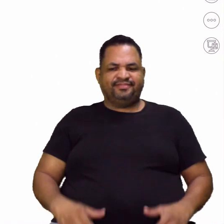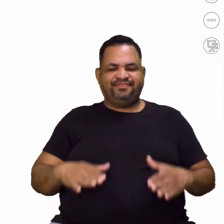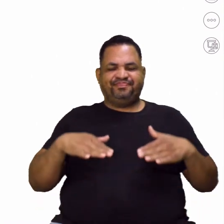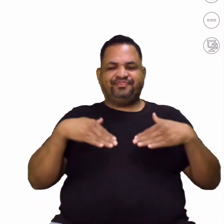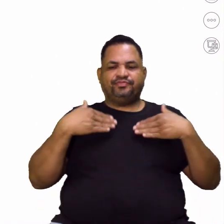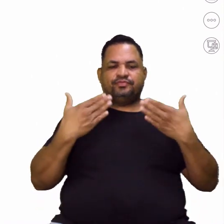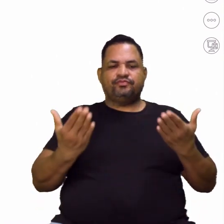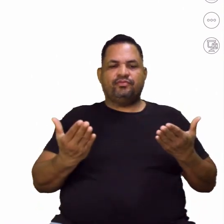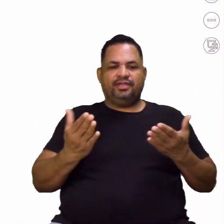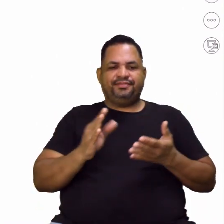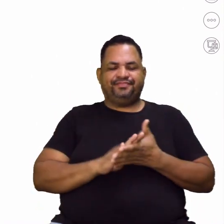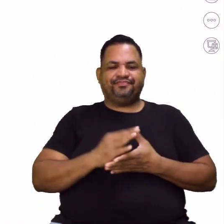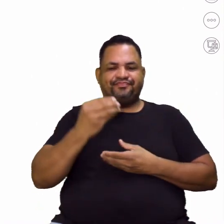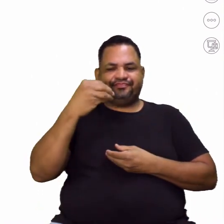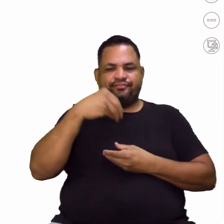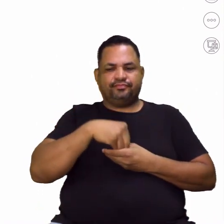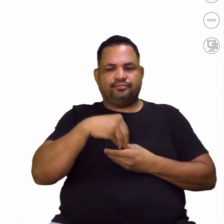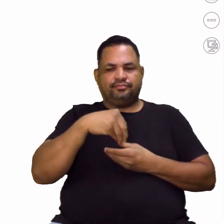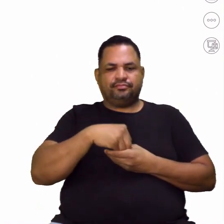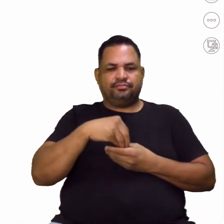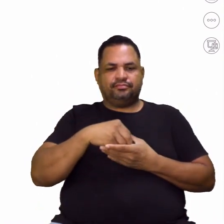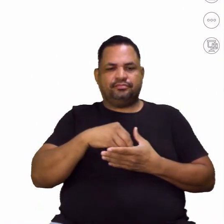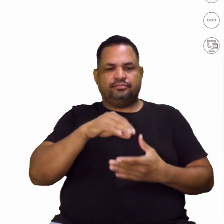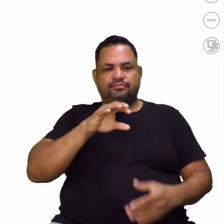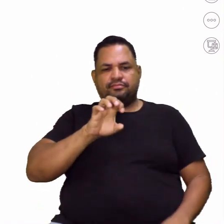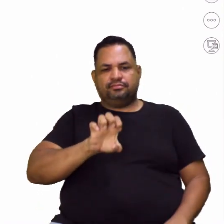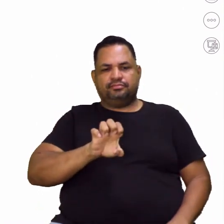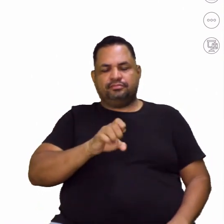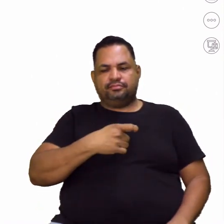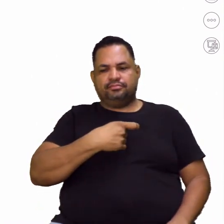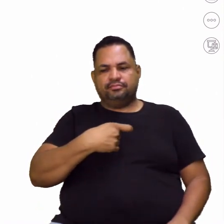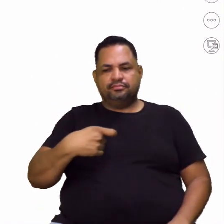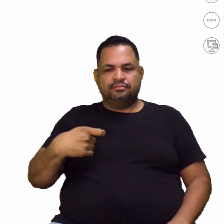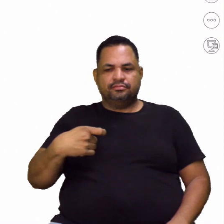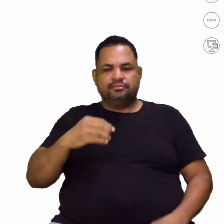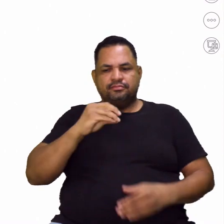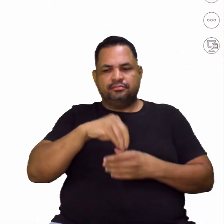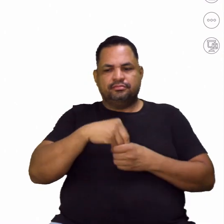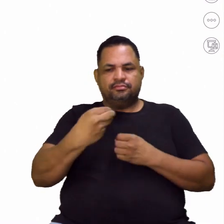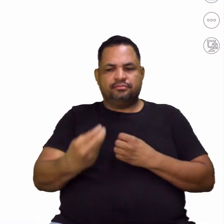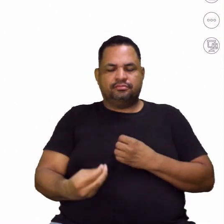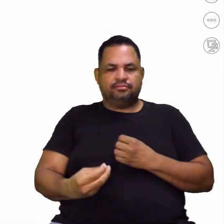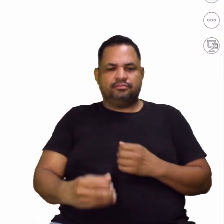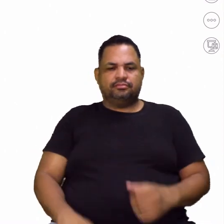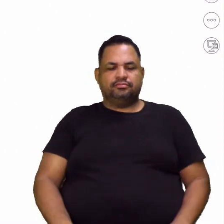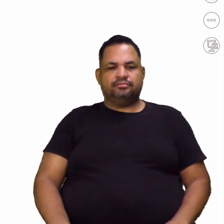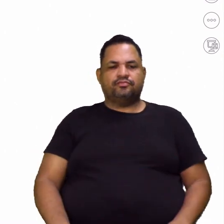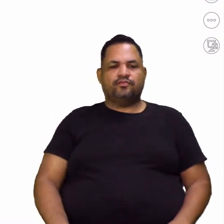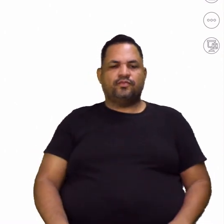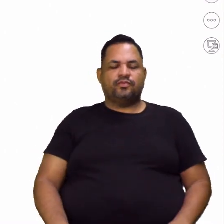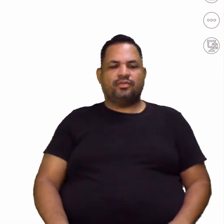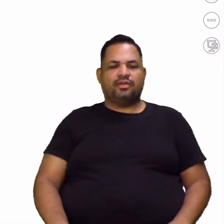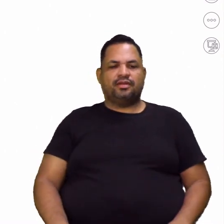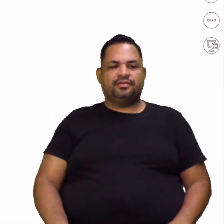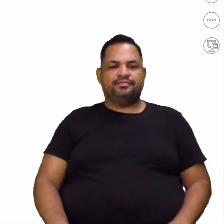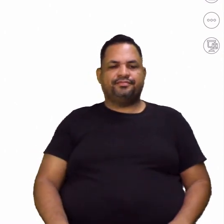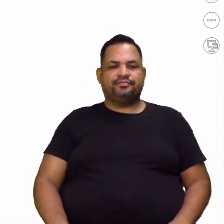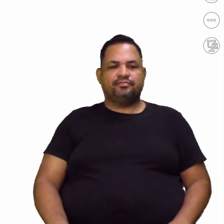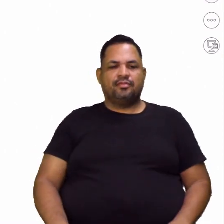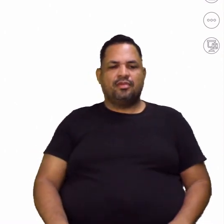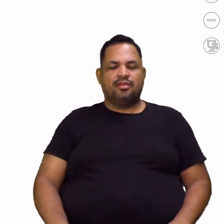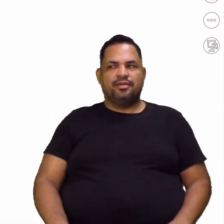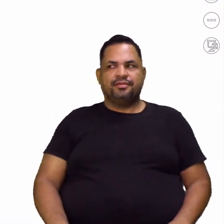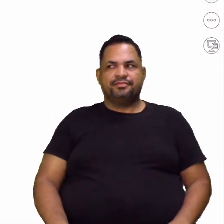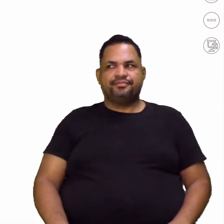falo interno, dentro, externo, fora. Tá bom? Que foi usado aqui